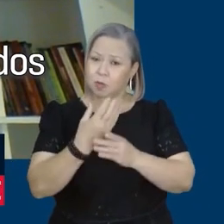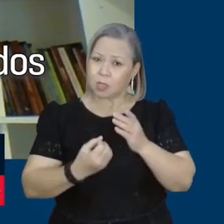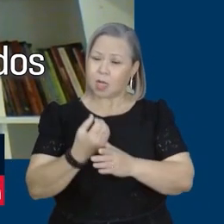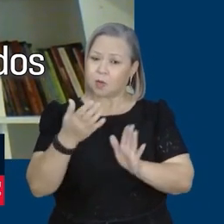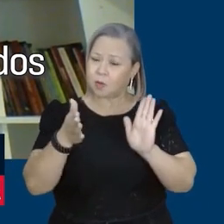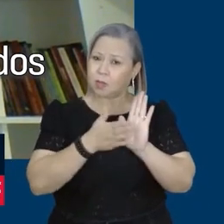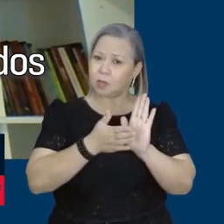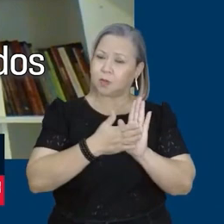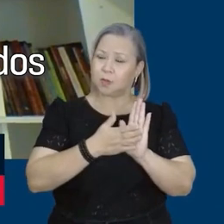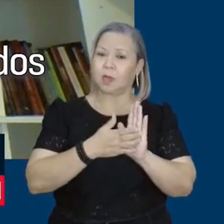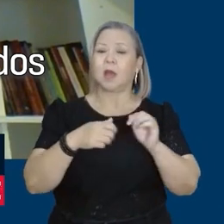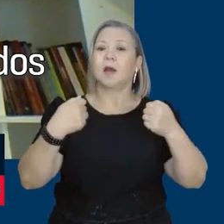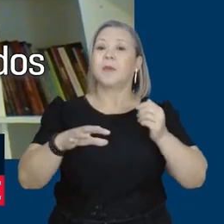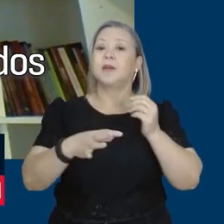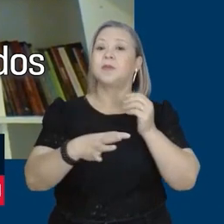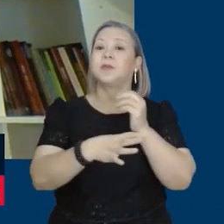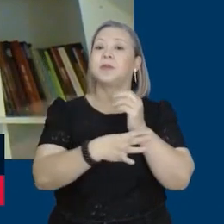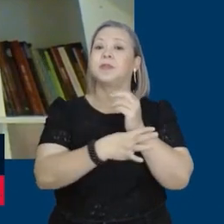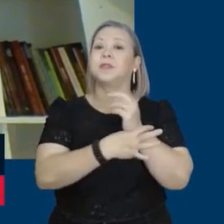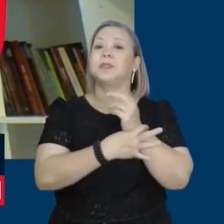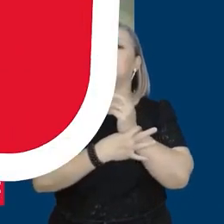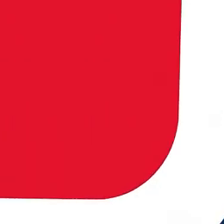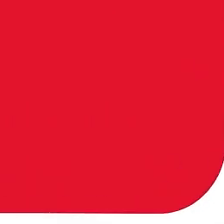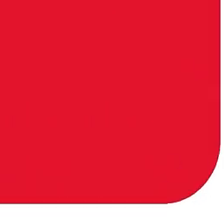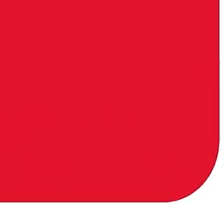os recursos sejam utilizados para a população pobre.